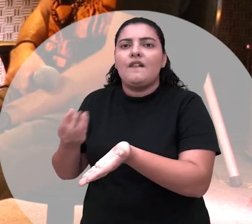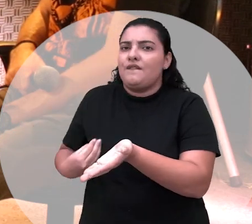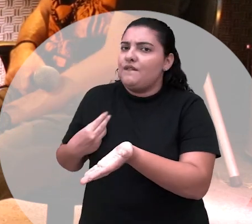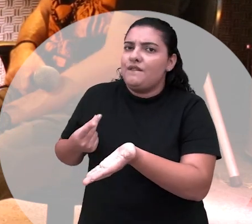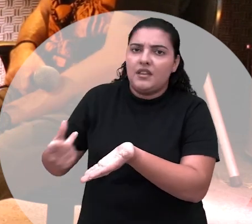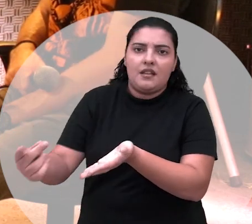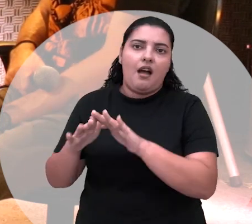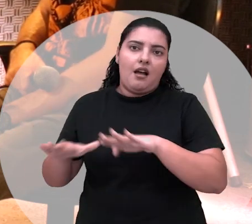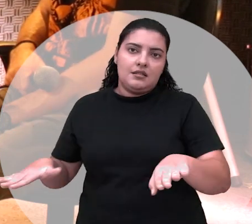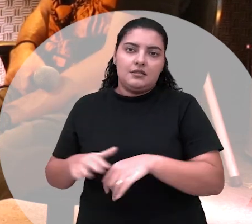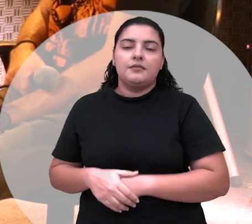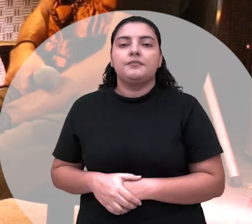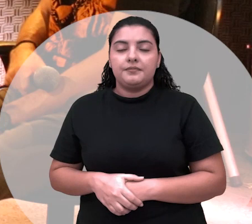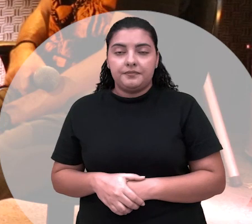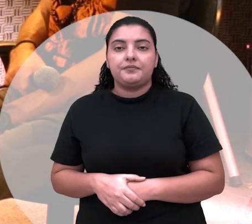dela sim